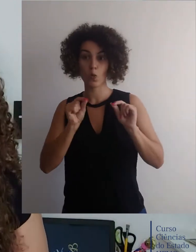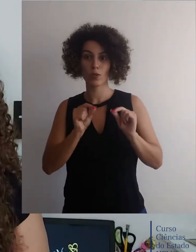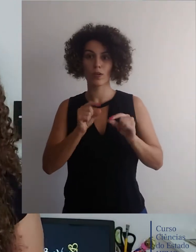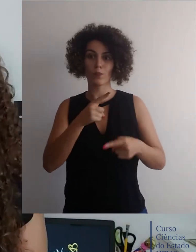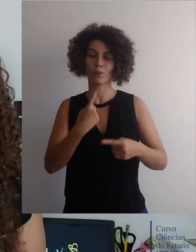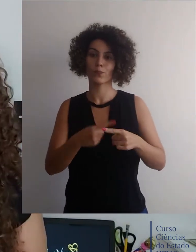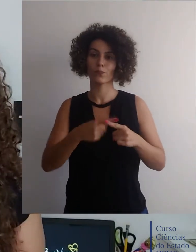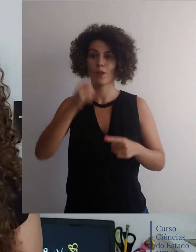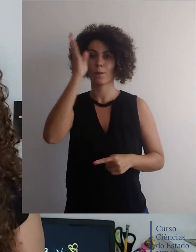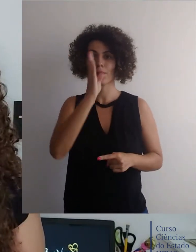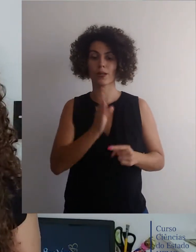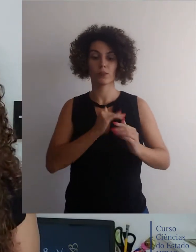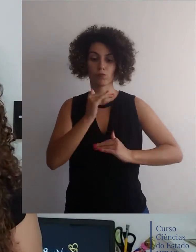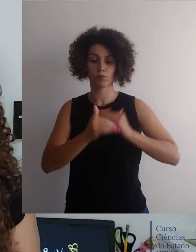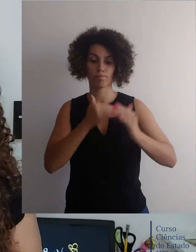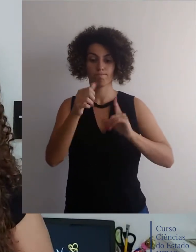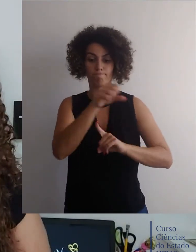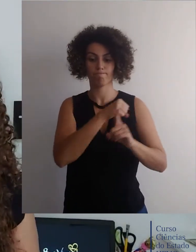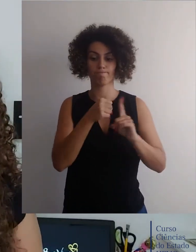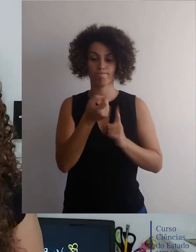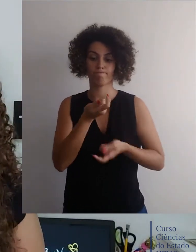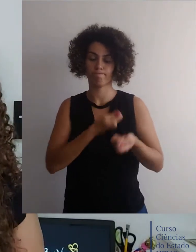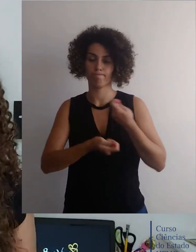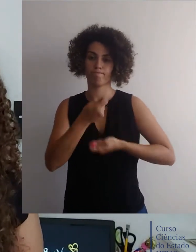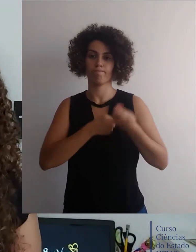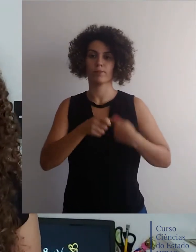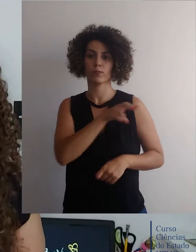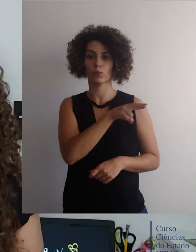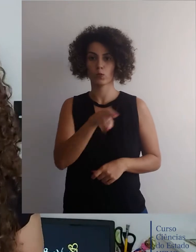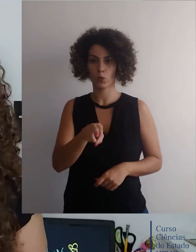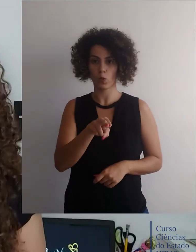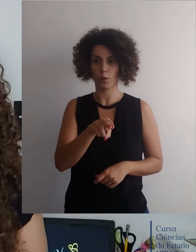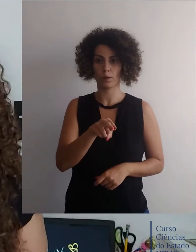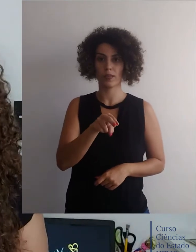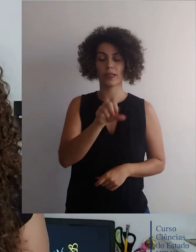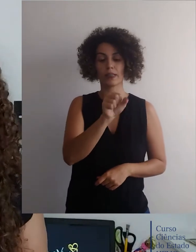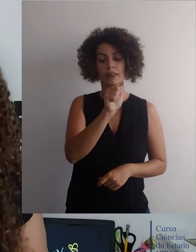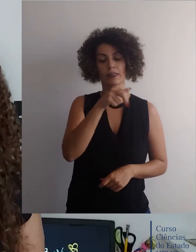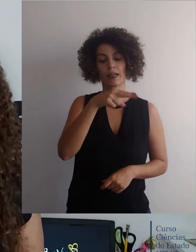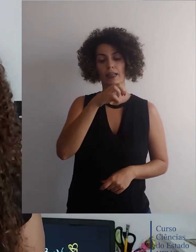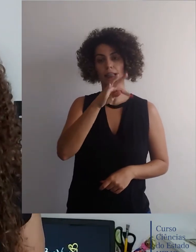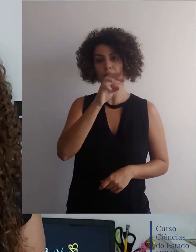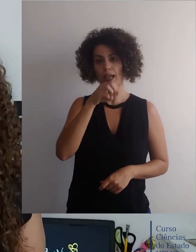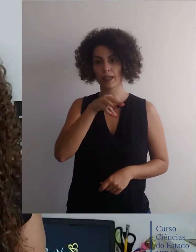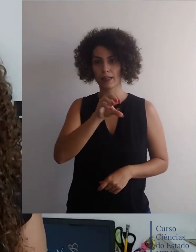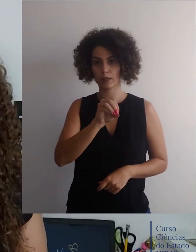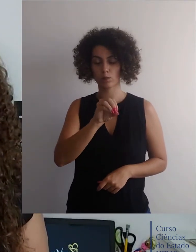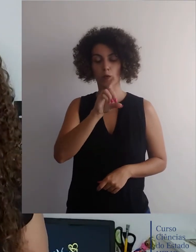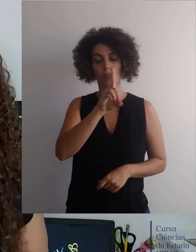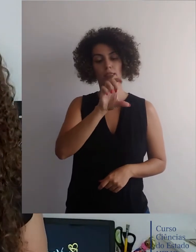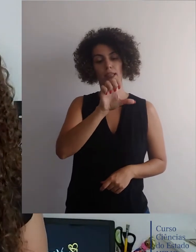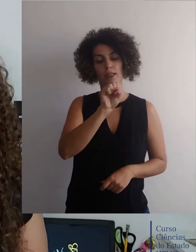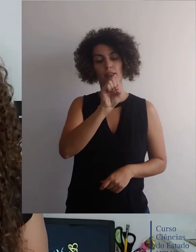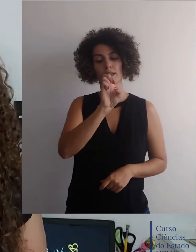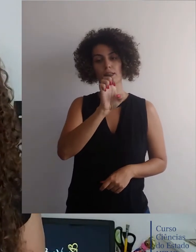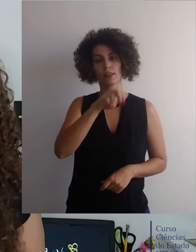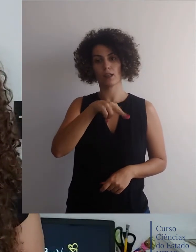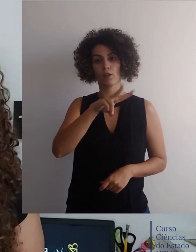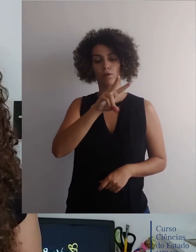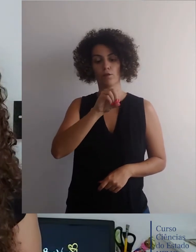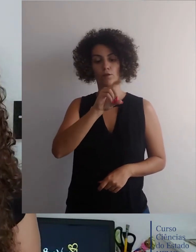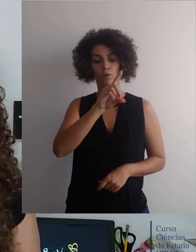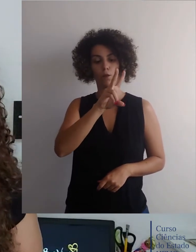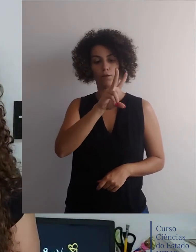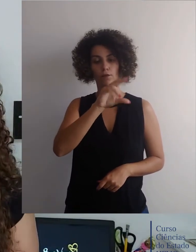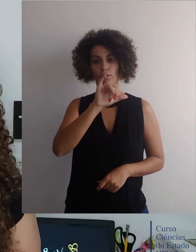saúde com a condição do Brasil de desenvolvimento social e econômico. Era corrente conhecida como sanitarismo